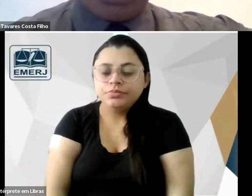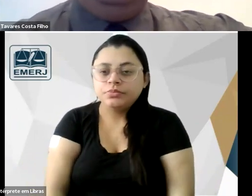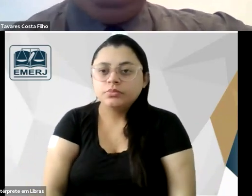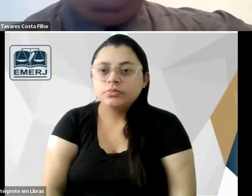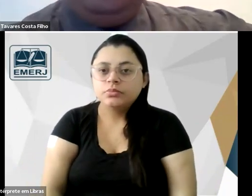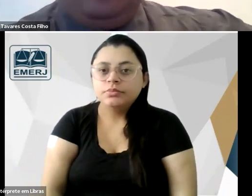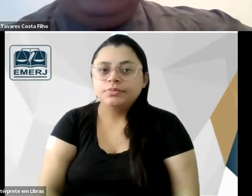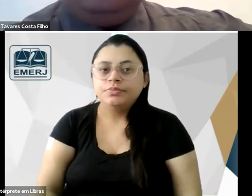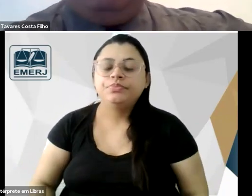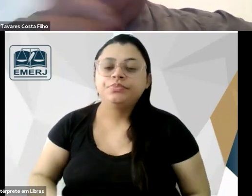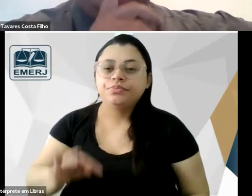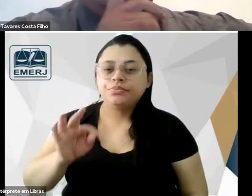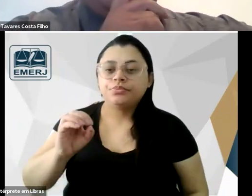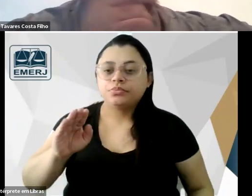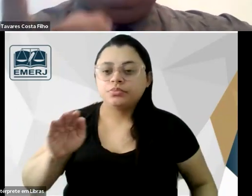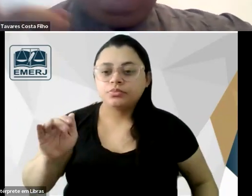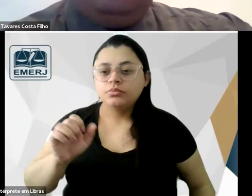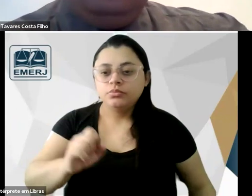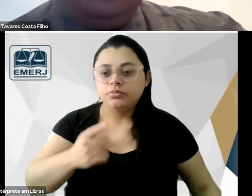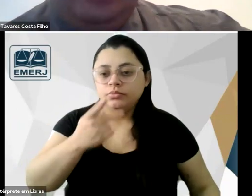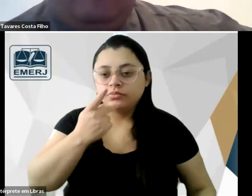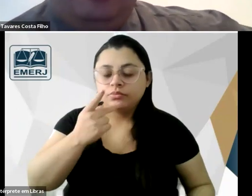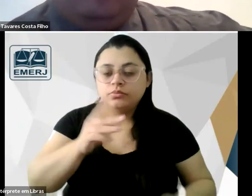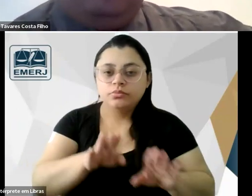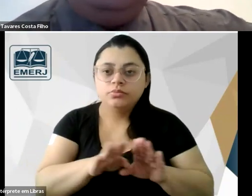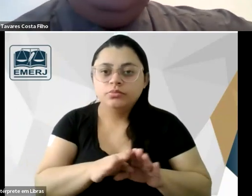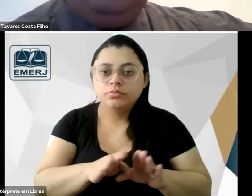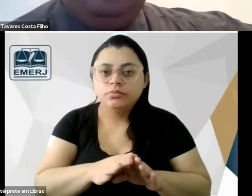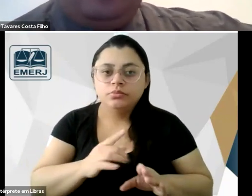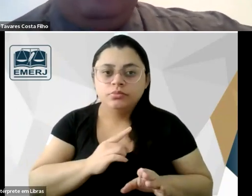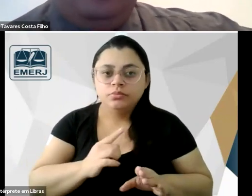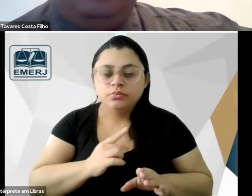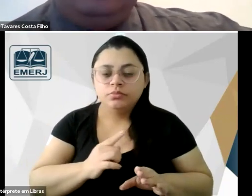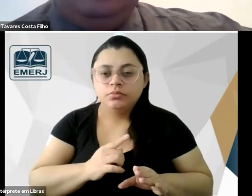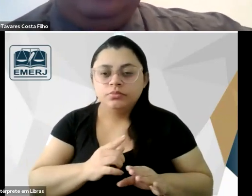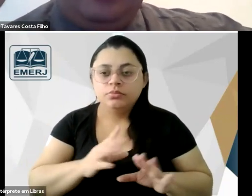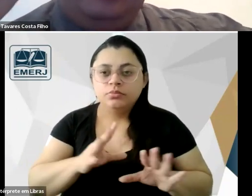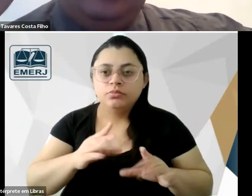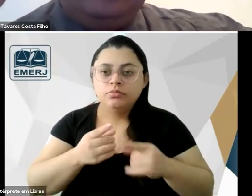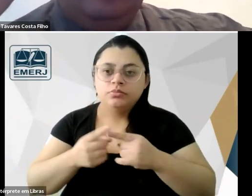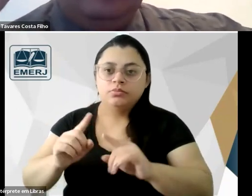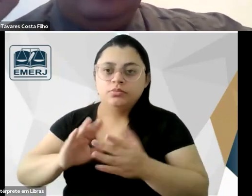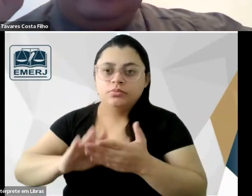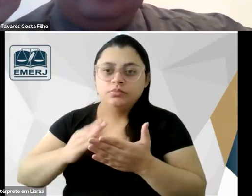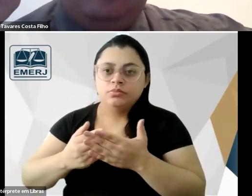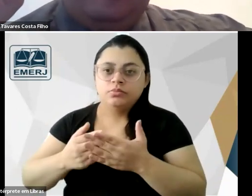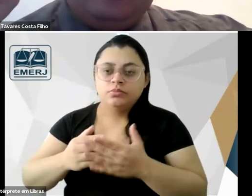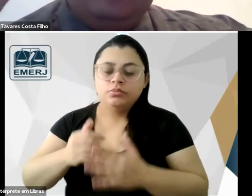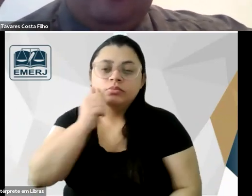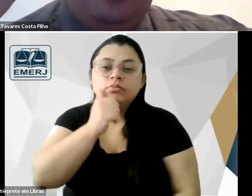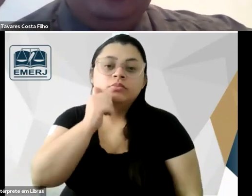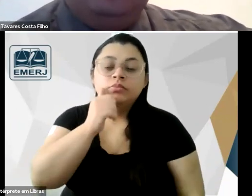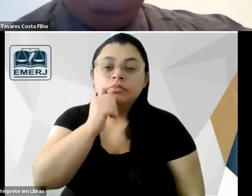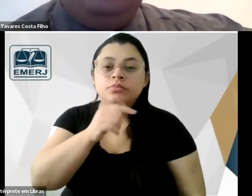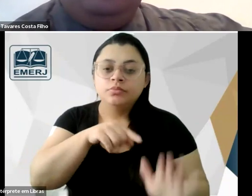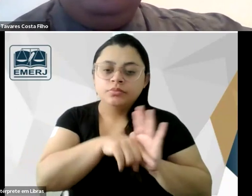e Tobias vai dizer também que há nesse argumento contra os estudos das mulheres e aí é interessante a análise do pontifista